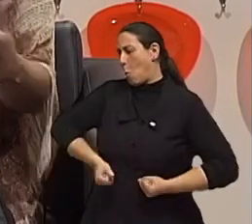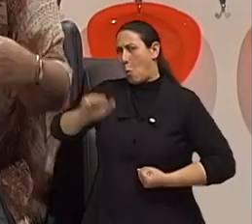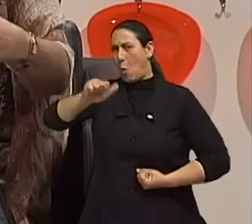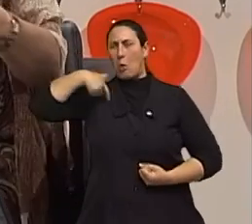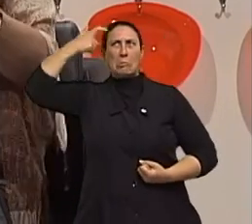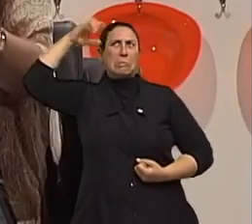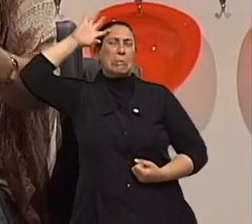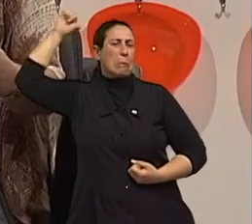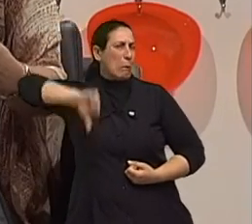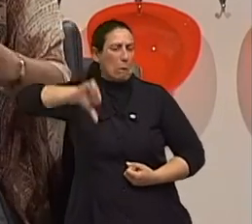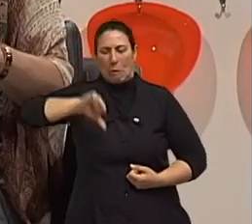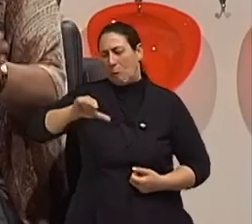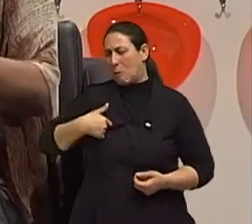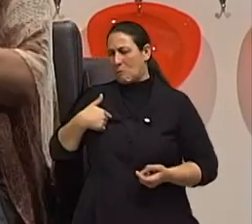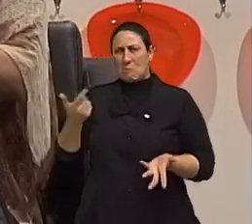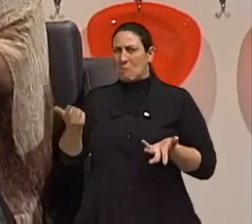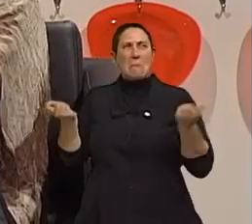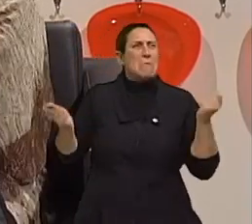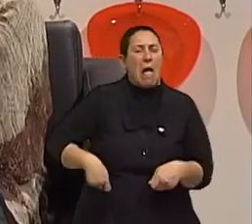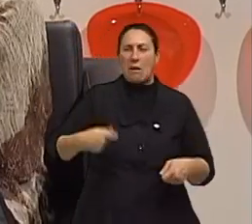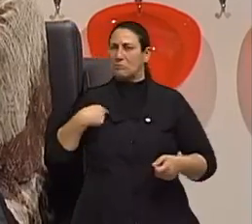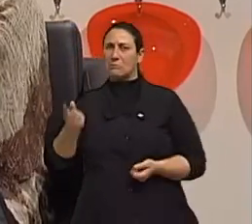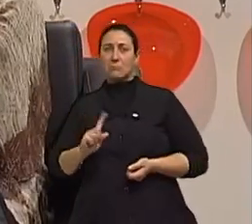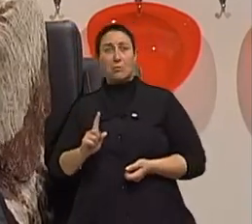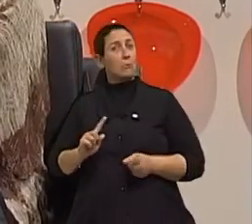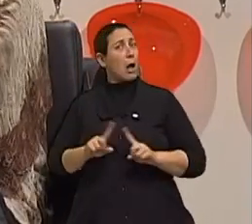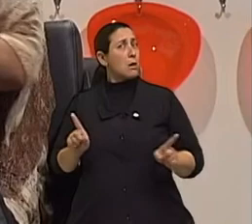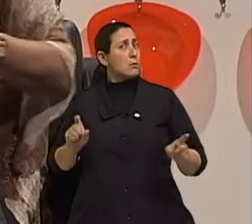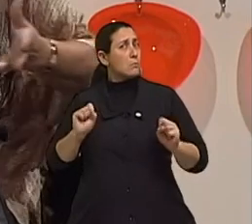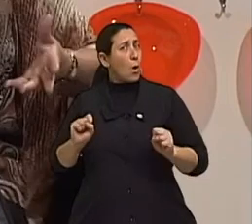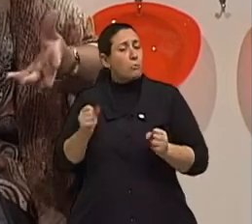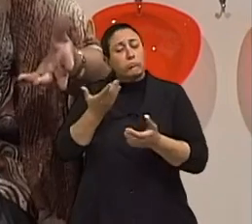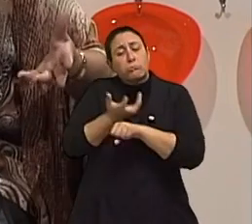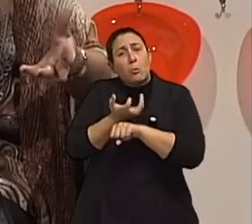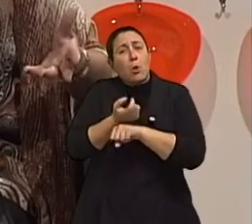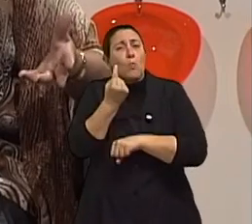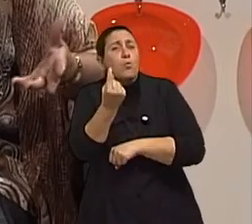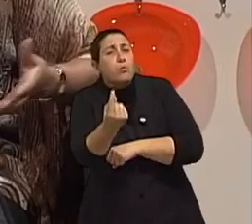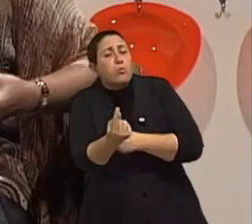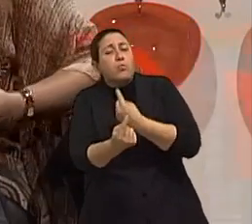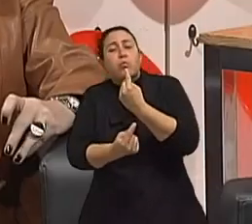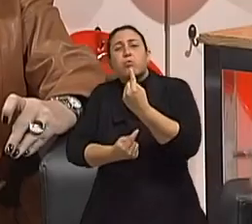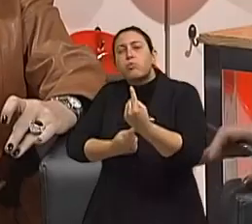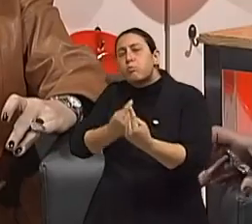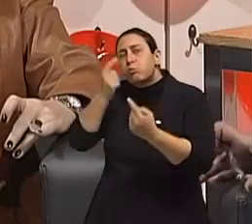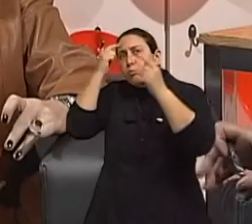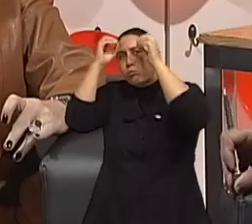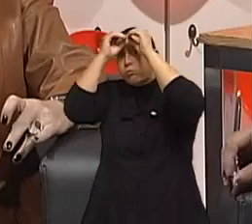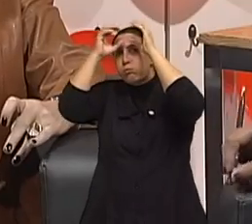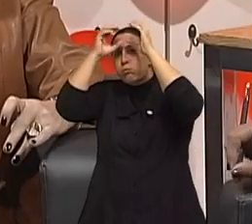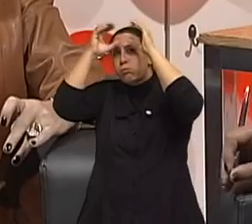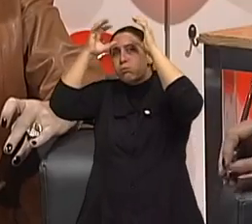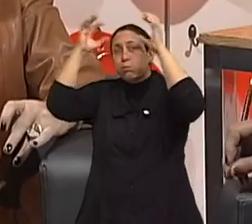uma disciplina, duas, três, e pode ser, paulatinamente, o número de disciplinas também, né, doutora? Sim. Vamos falar um pouquinho